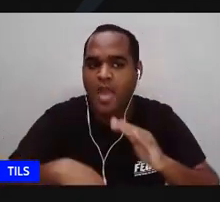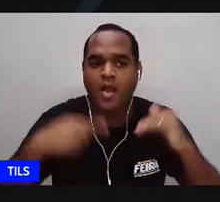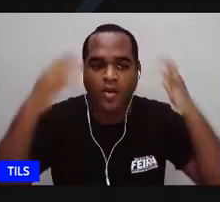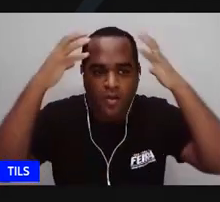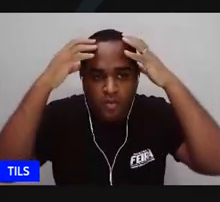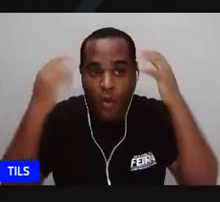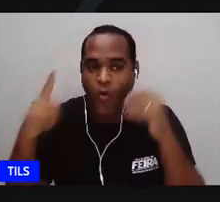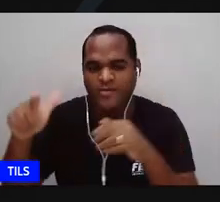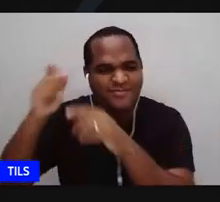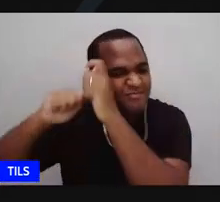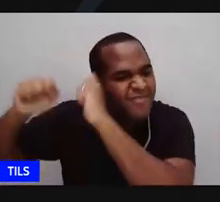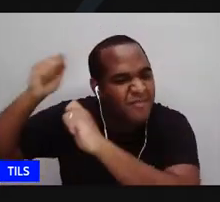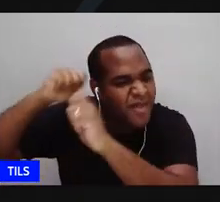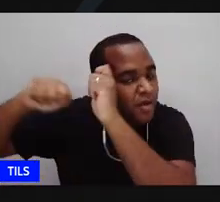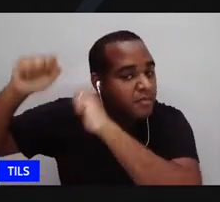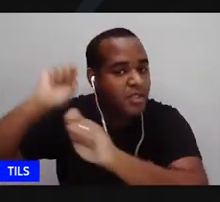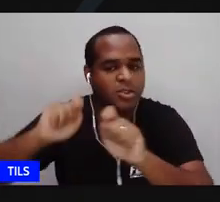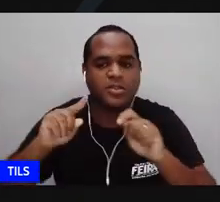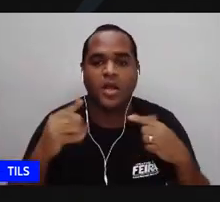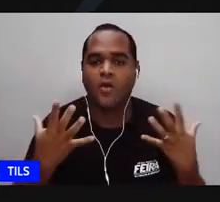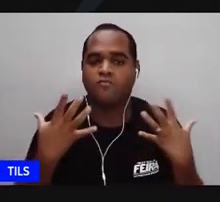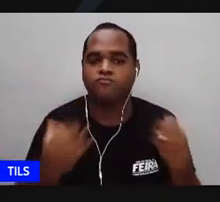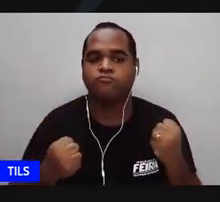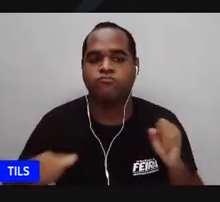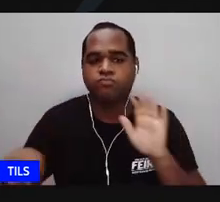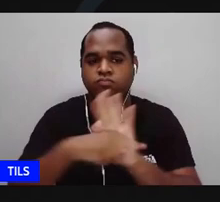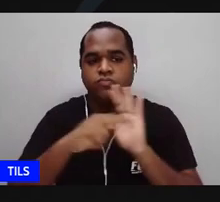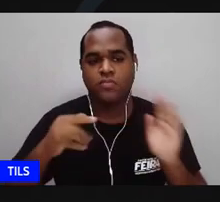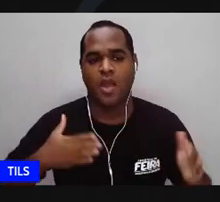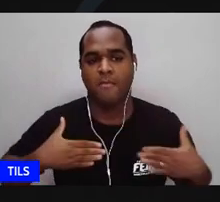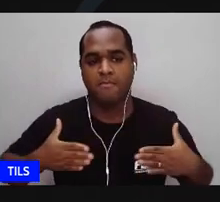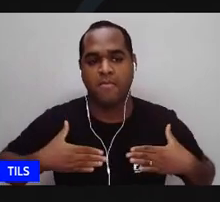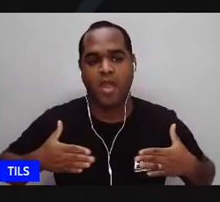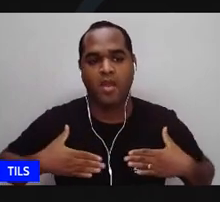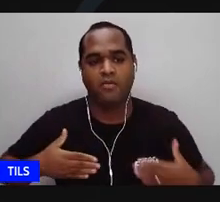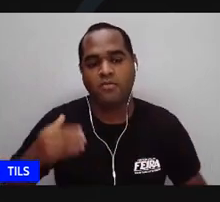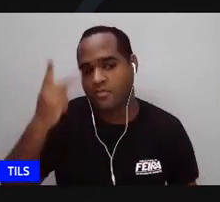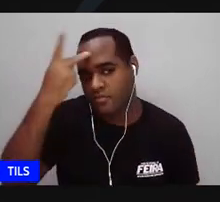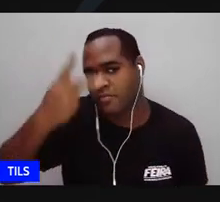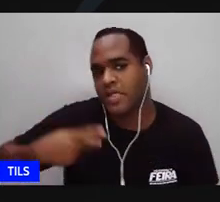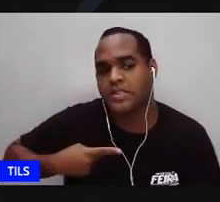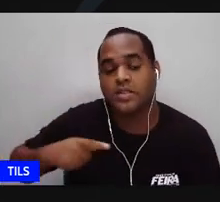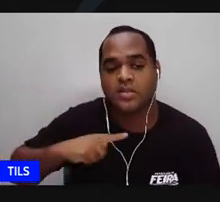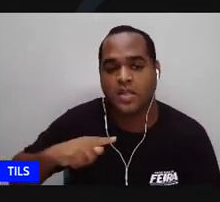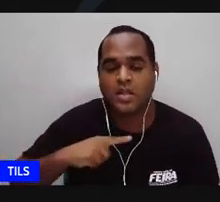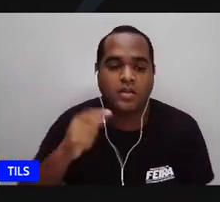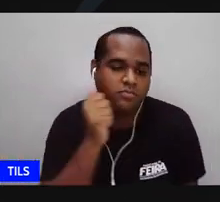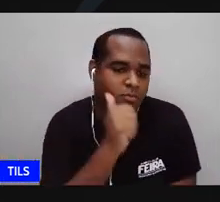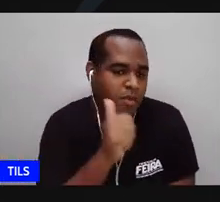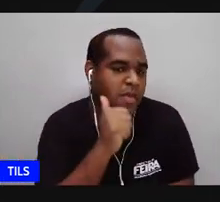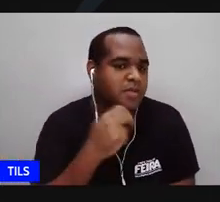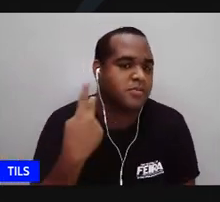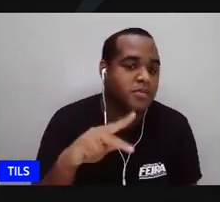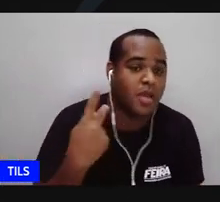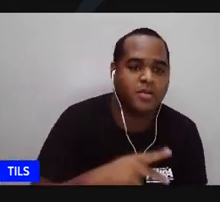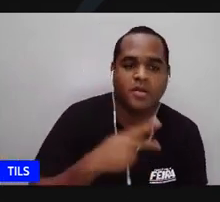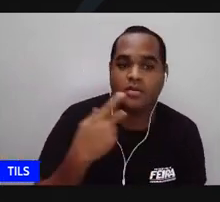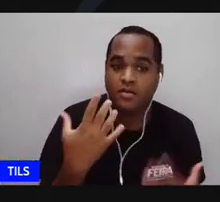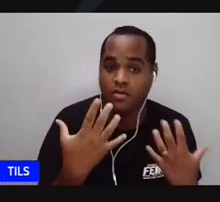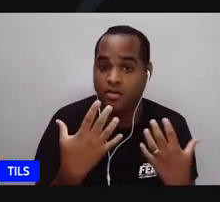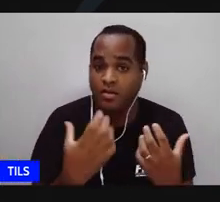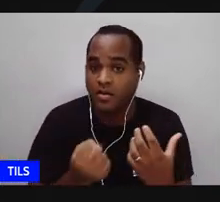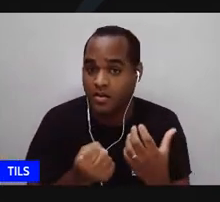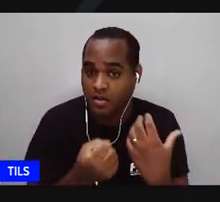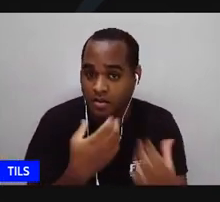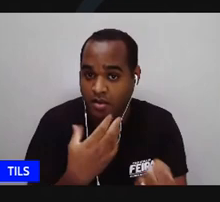produto então se aceitava e se achava uma pessoa maravilhosa e ela era a mesma segundo os relatos